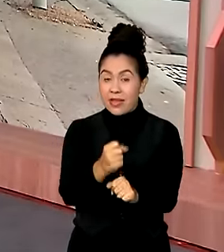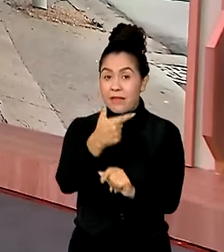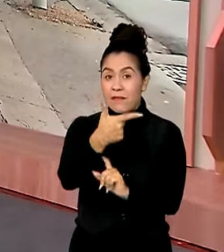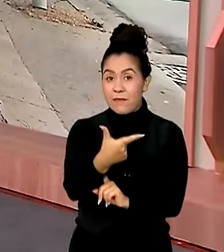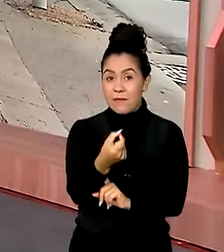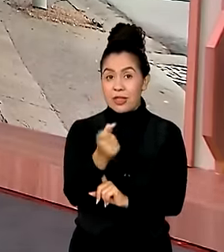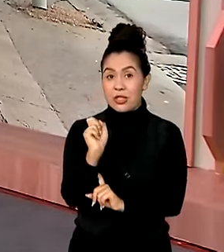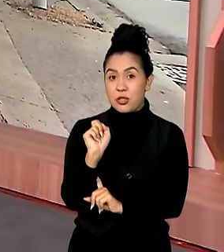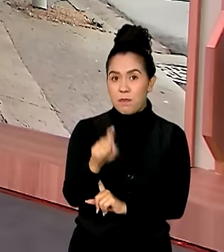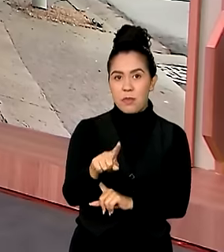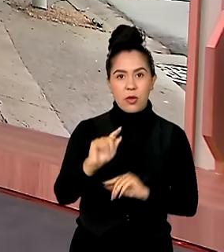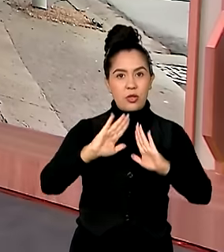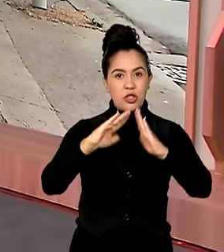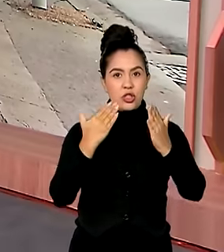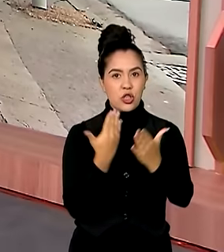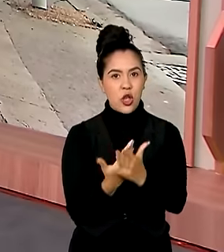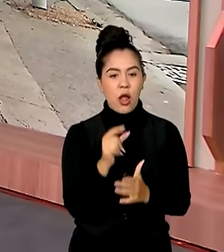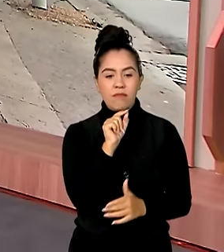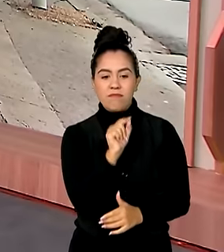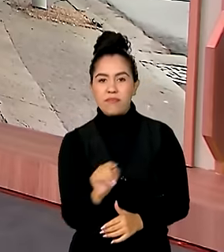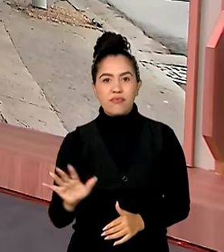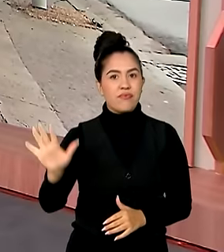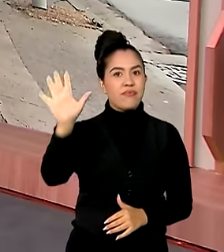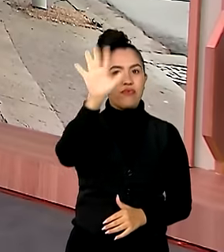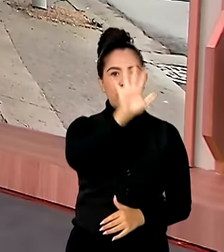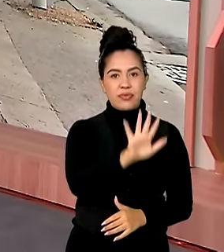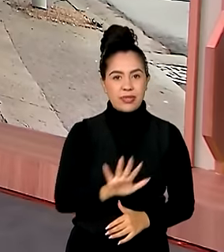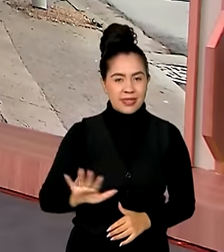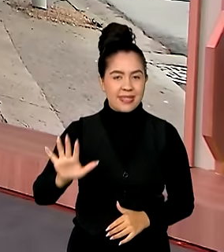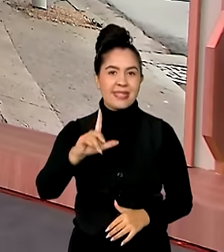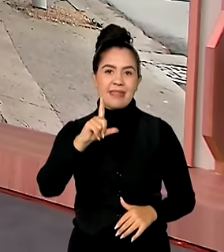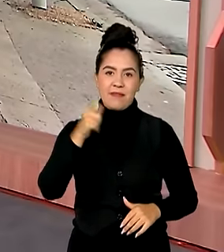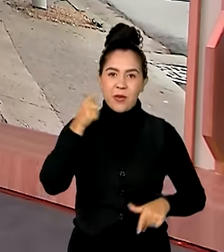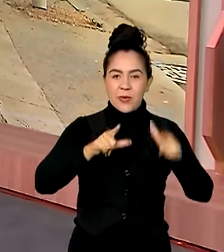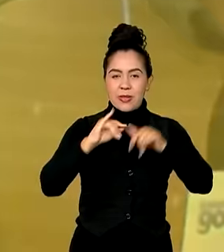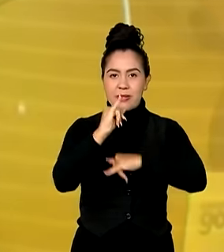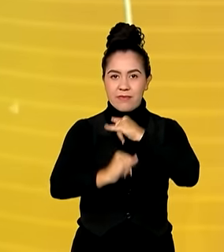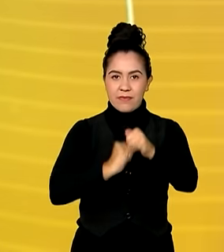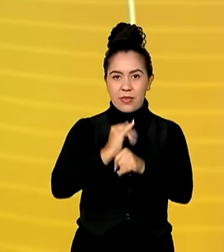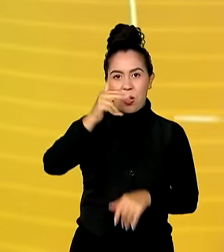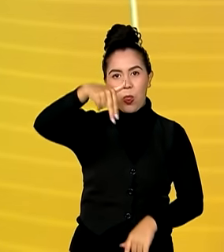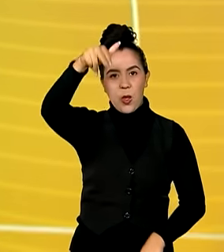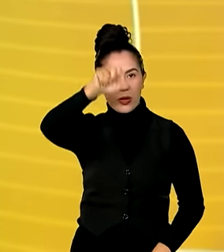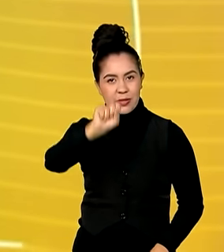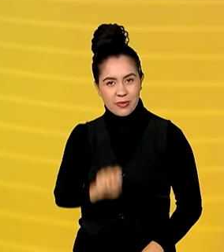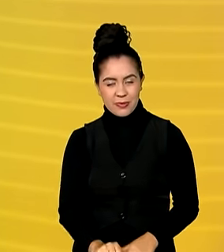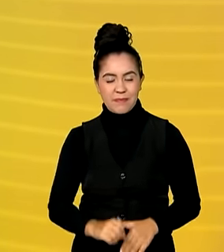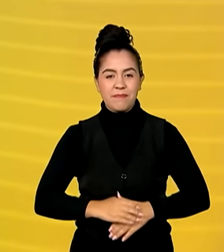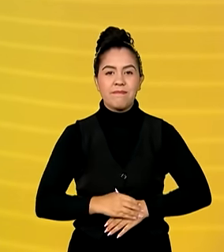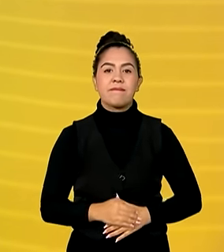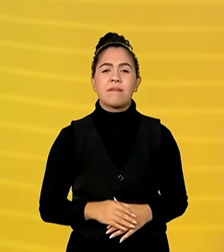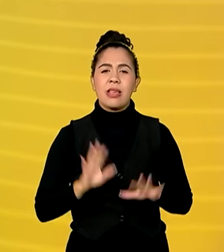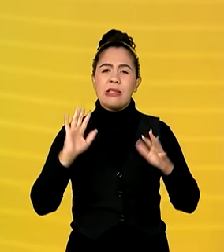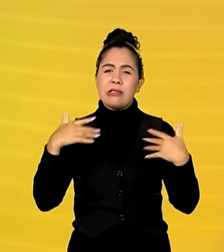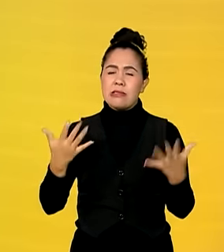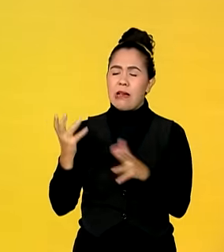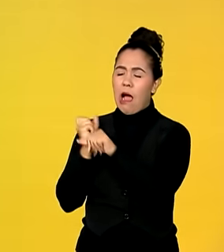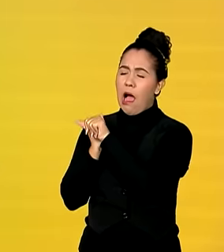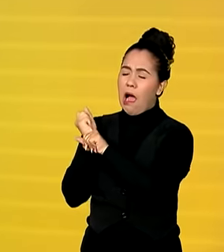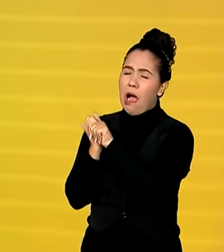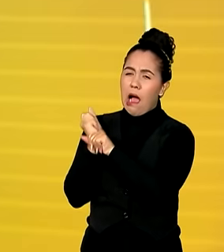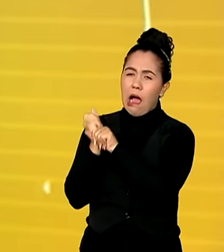em todo o país. Escolas conectadas aí, então, de norte a sul. Após anos de obras